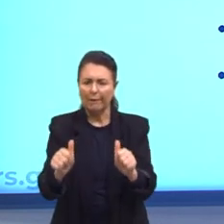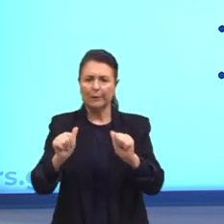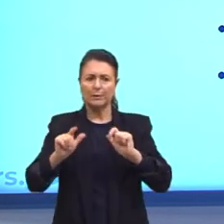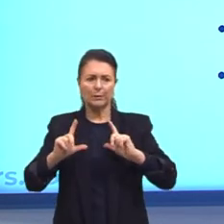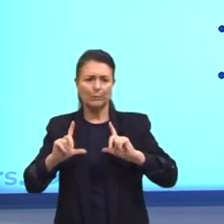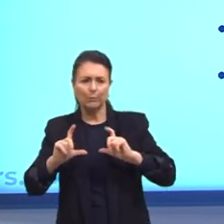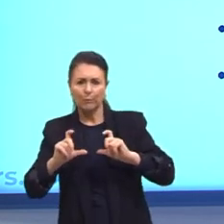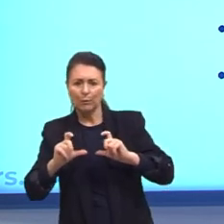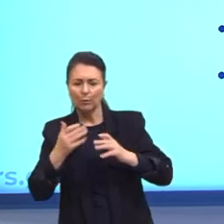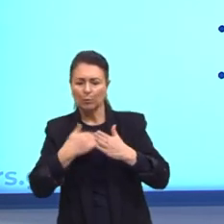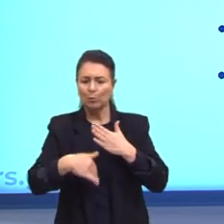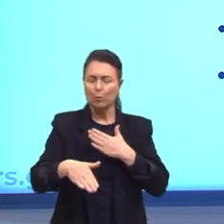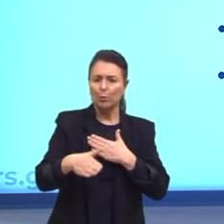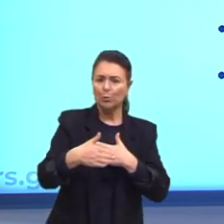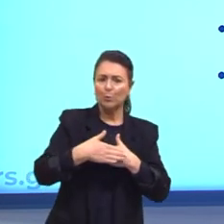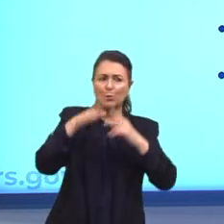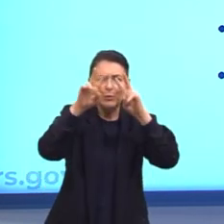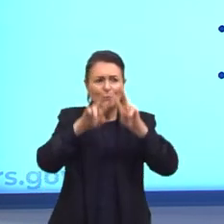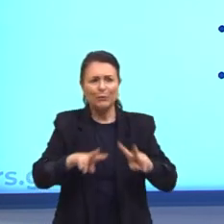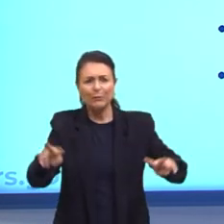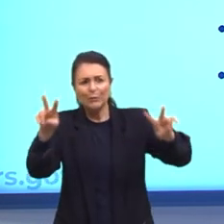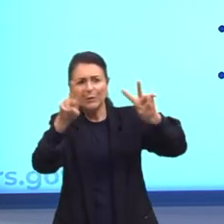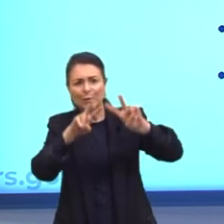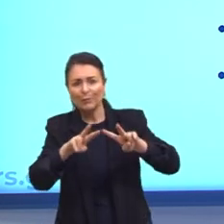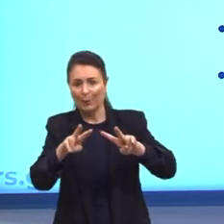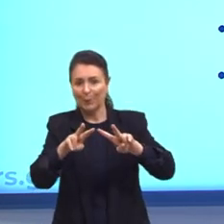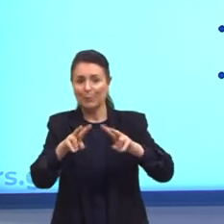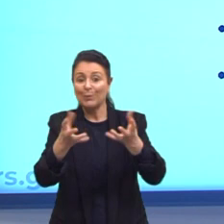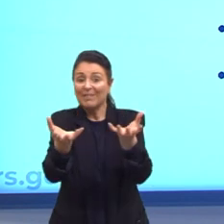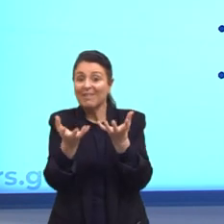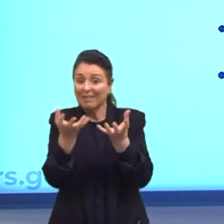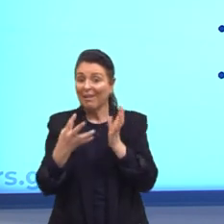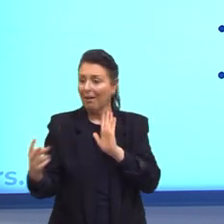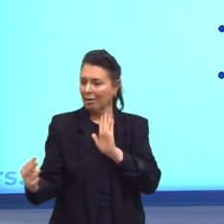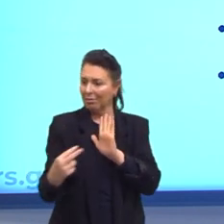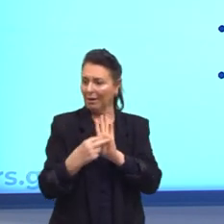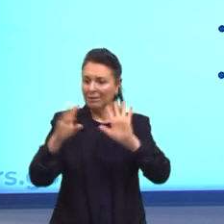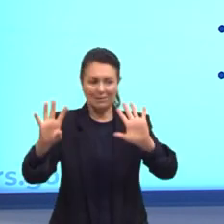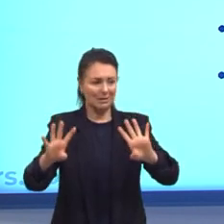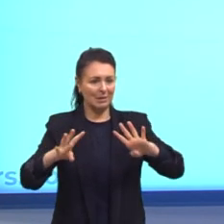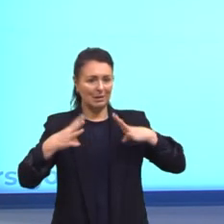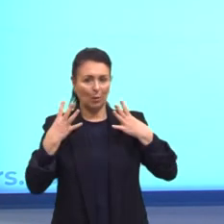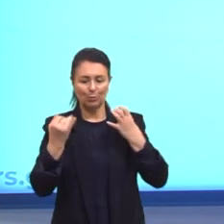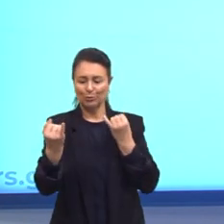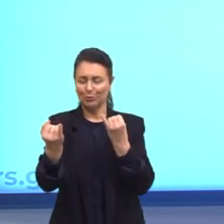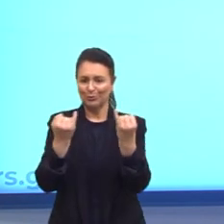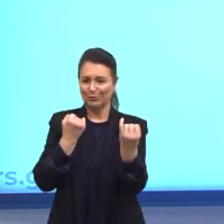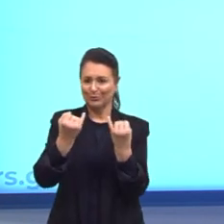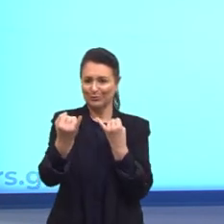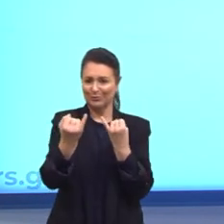os recursos visuais para chamar a atenção aí do seu interlocutor.